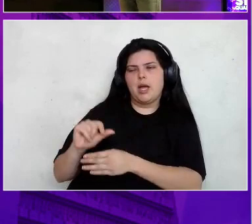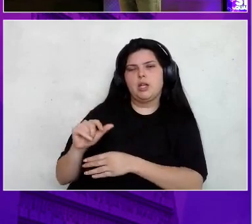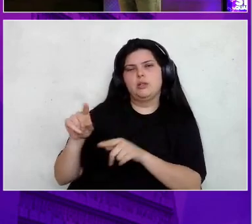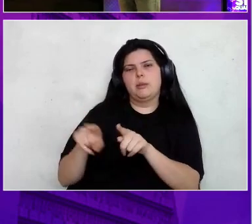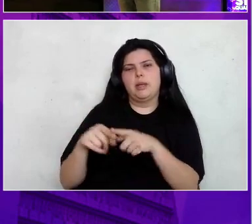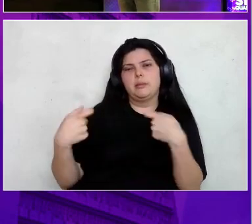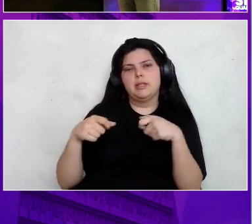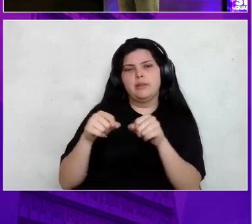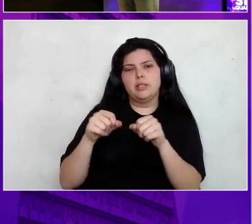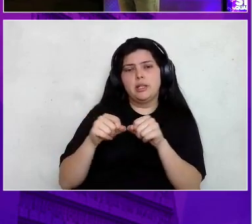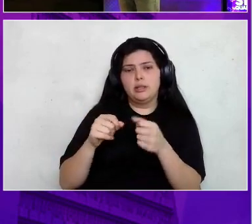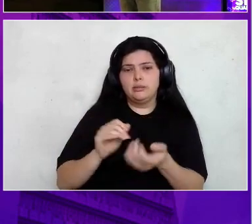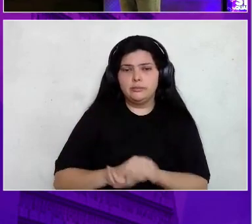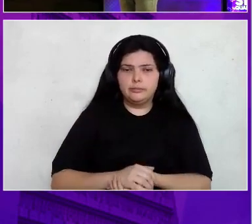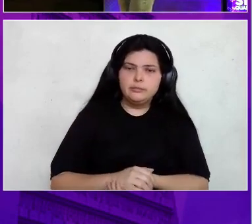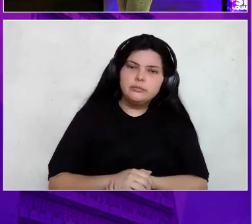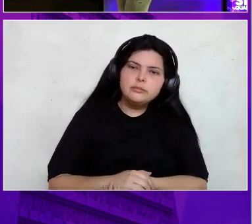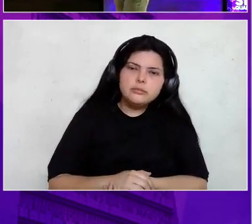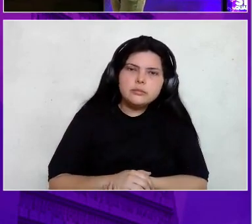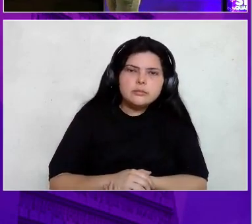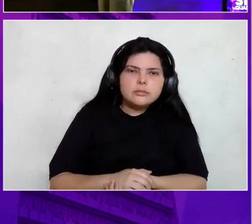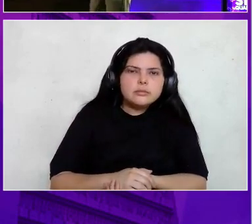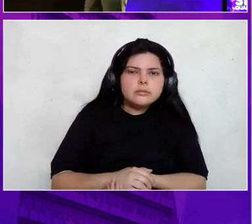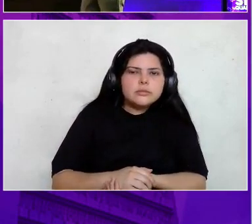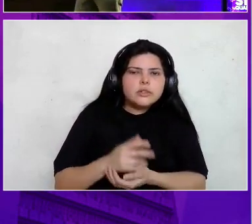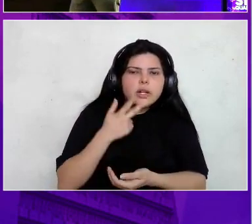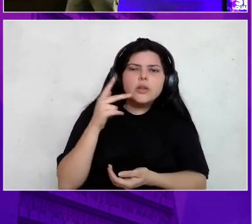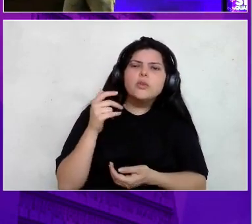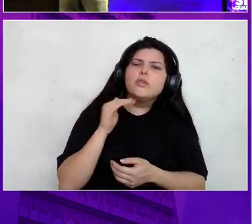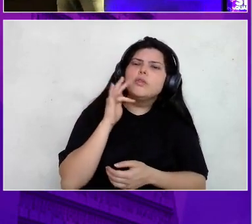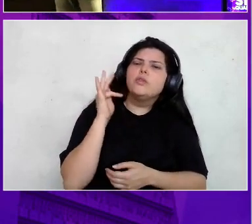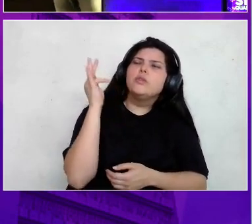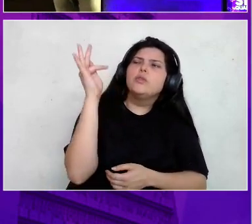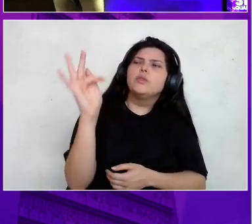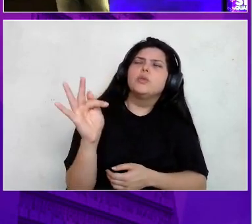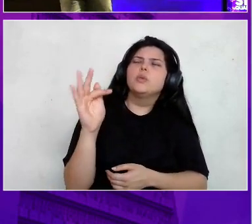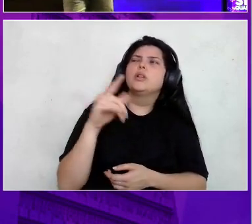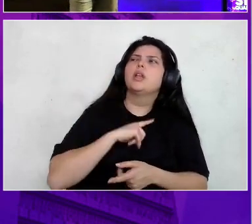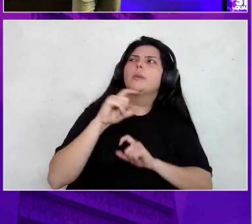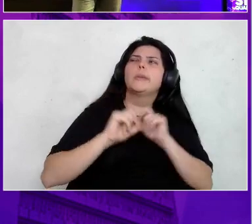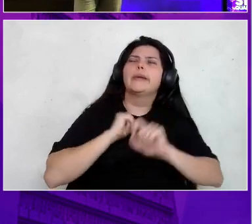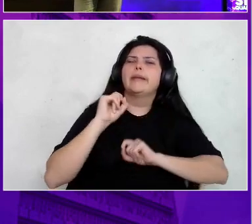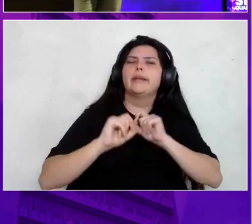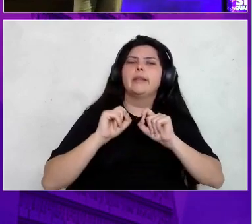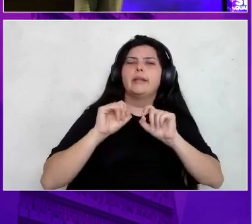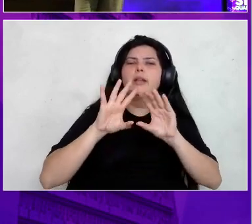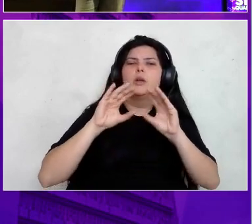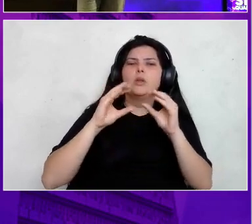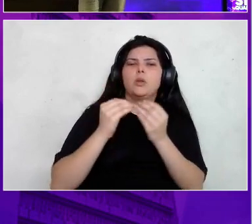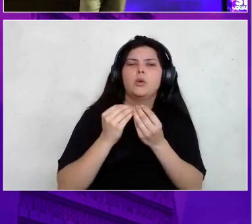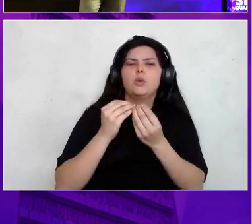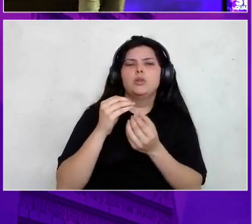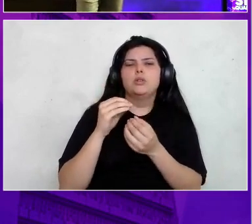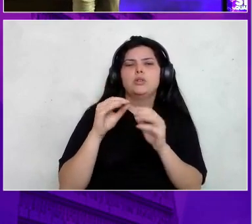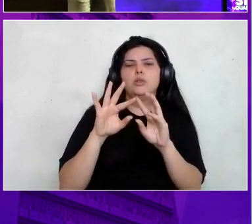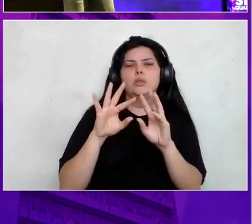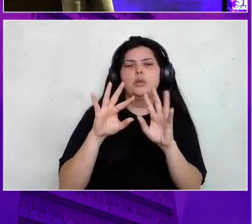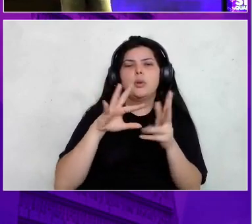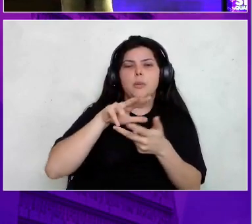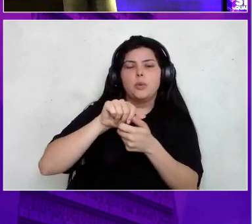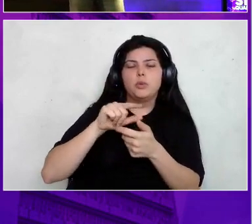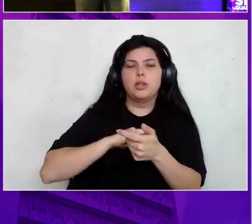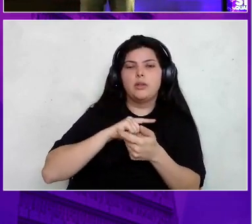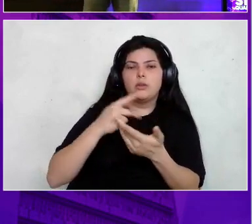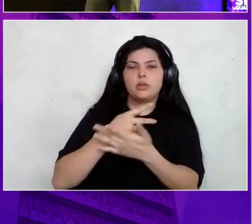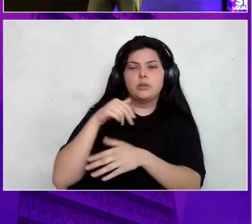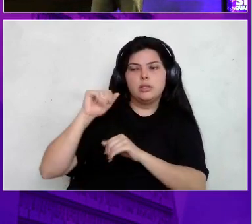A gente entrega muito mais valor. Falando de futuro. O que nós temos? No CloudWorld. Que aconteceu agora em setembro. Nós tivemos vários lançamentos do